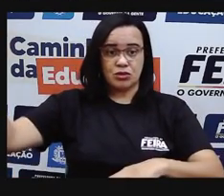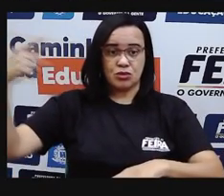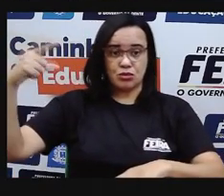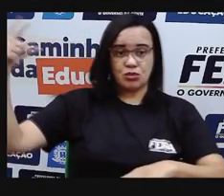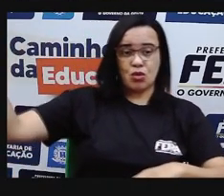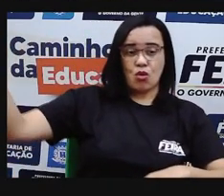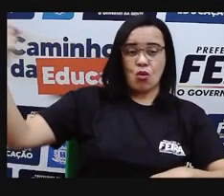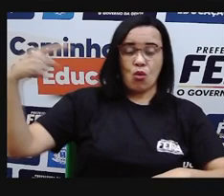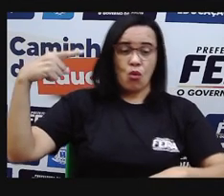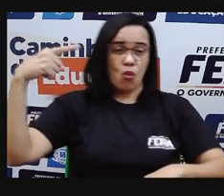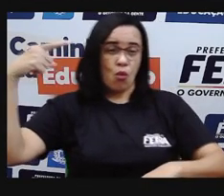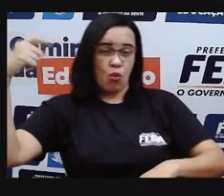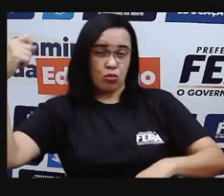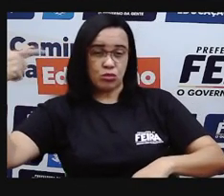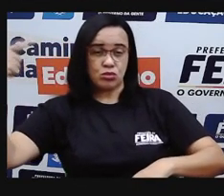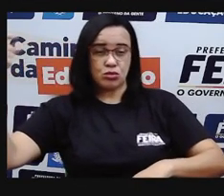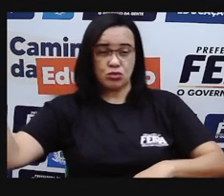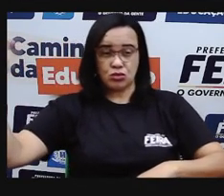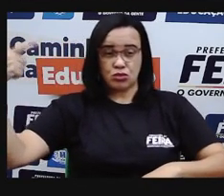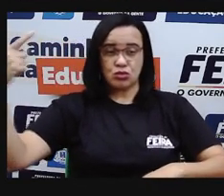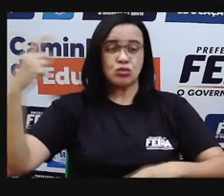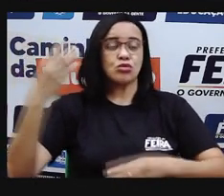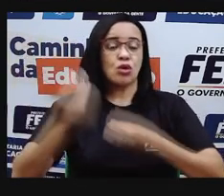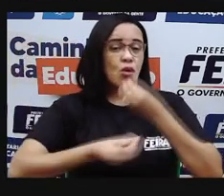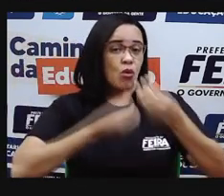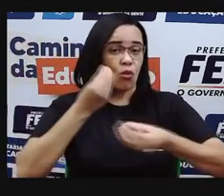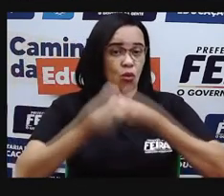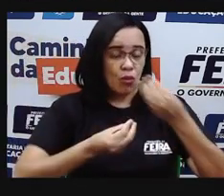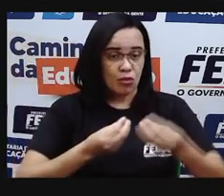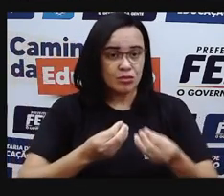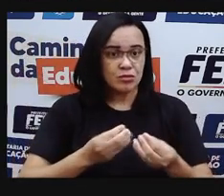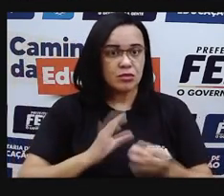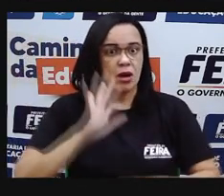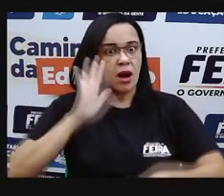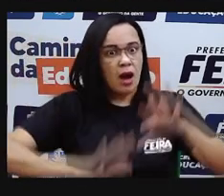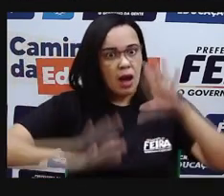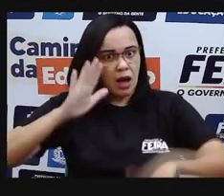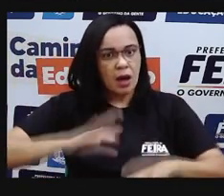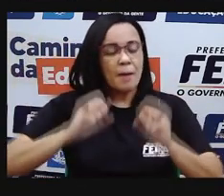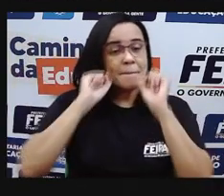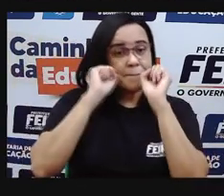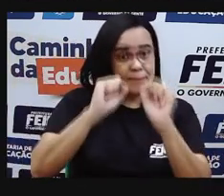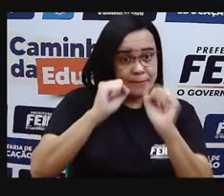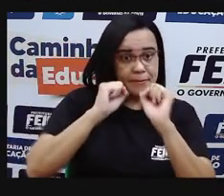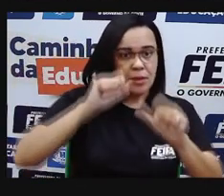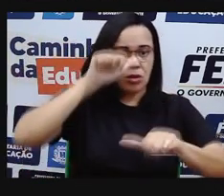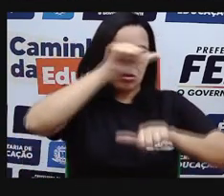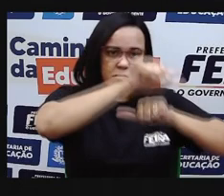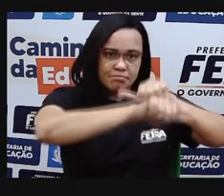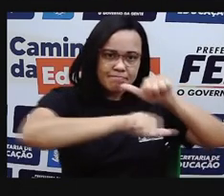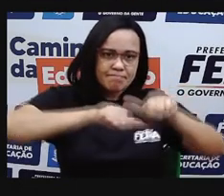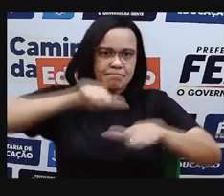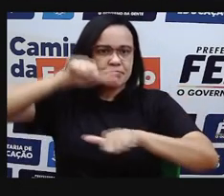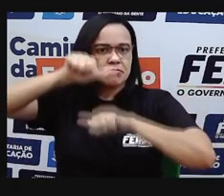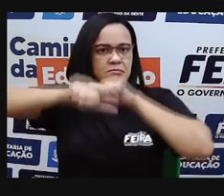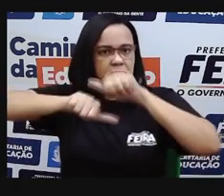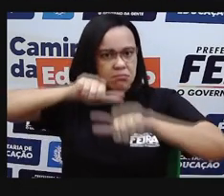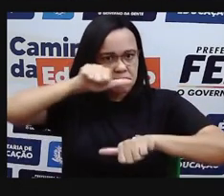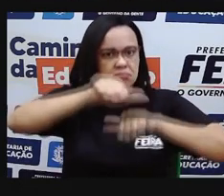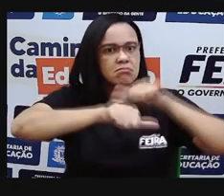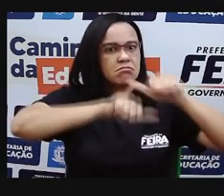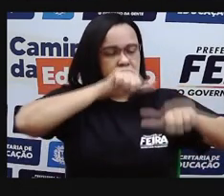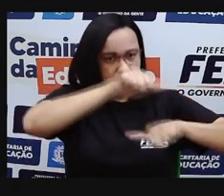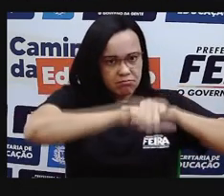raios ultravioletas, ele vai ter algumas modificações, então, vai ter uma inconstância, né? Vai ter gás